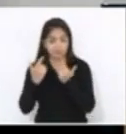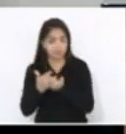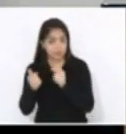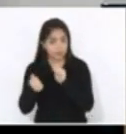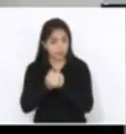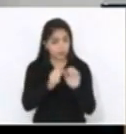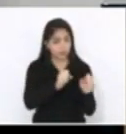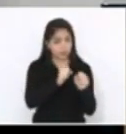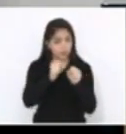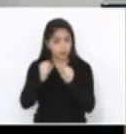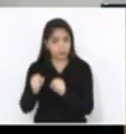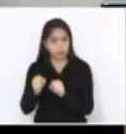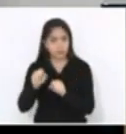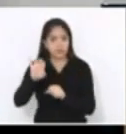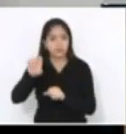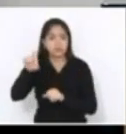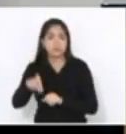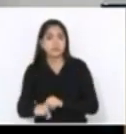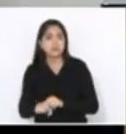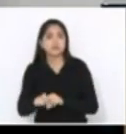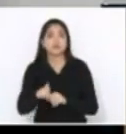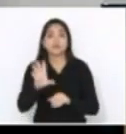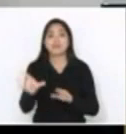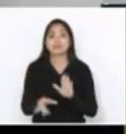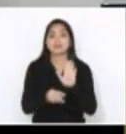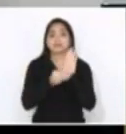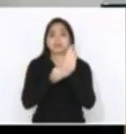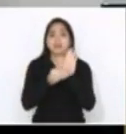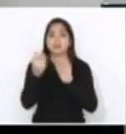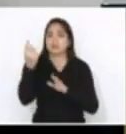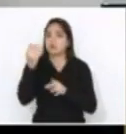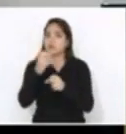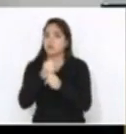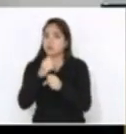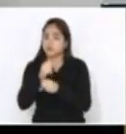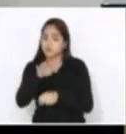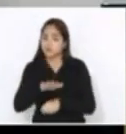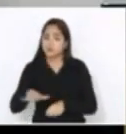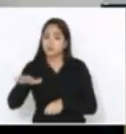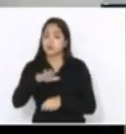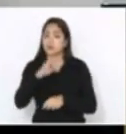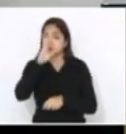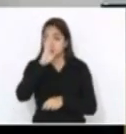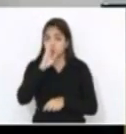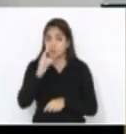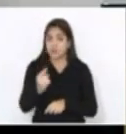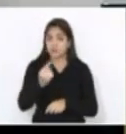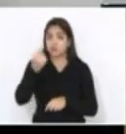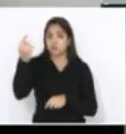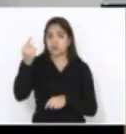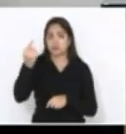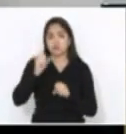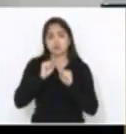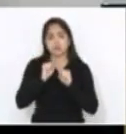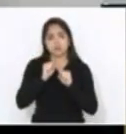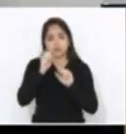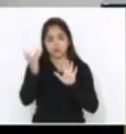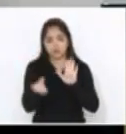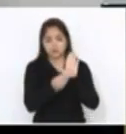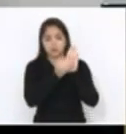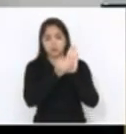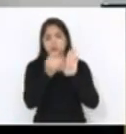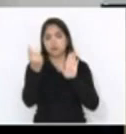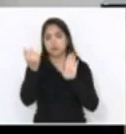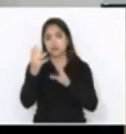que as emendas do orçamento regionalizado são as únicas que podem ser incluídas no